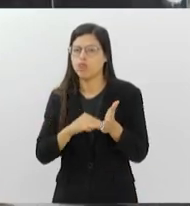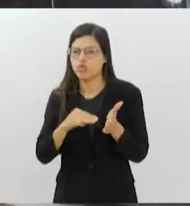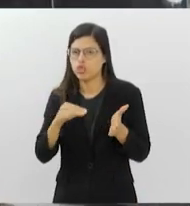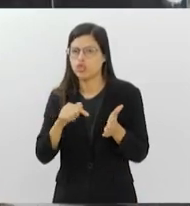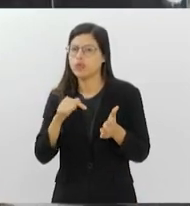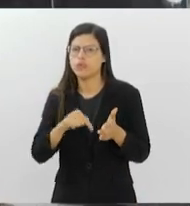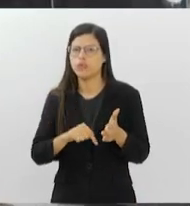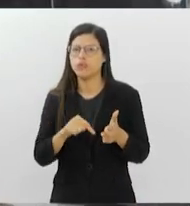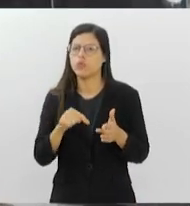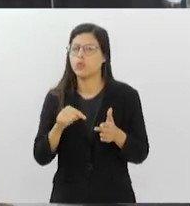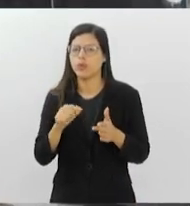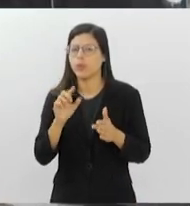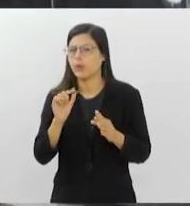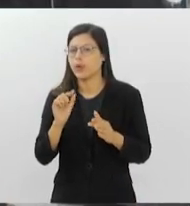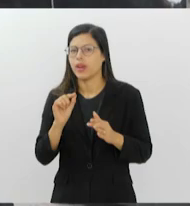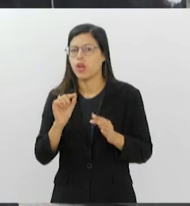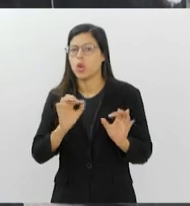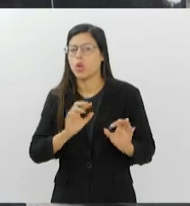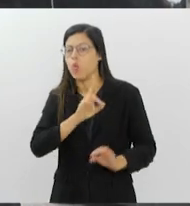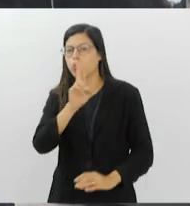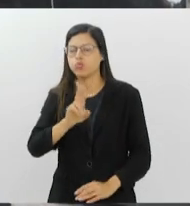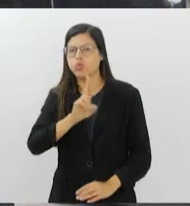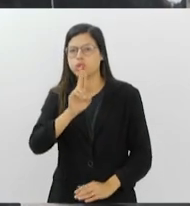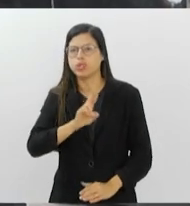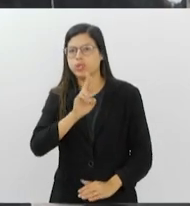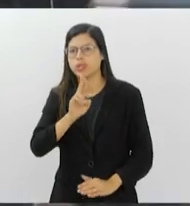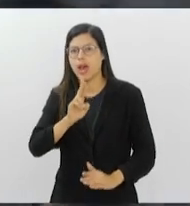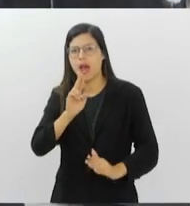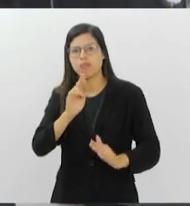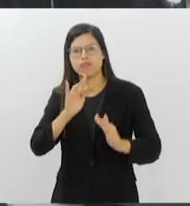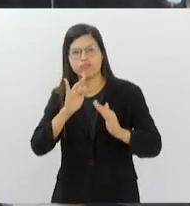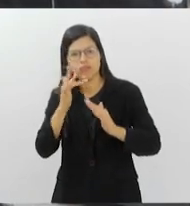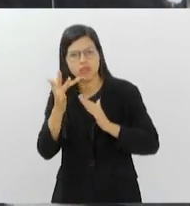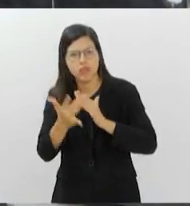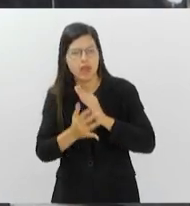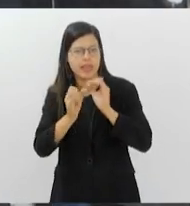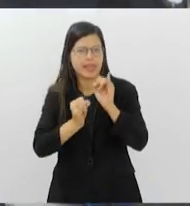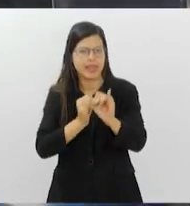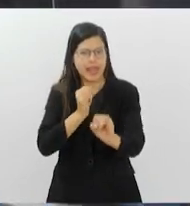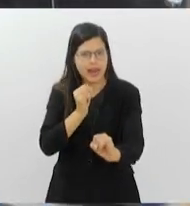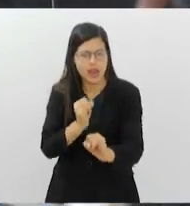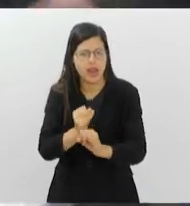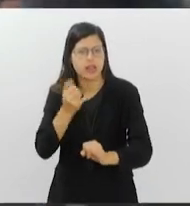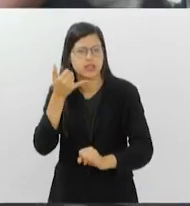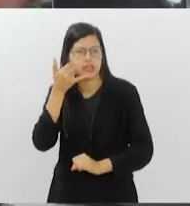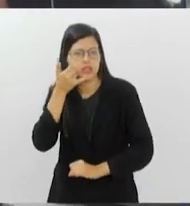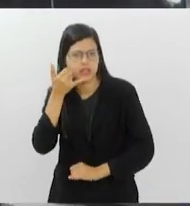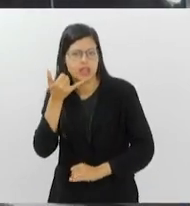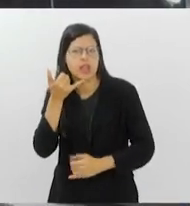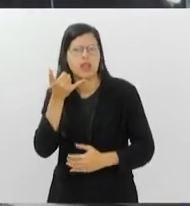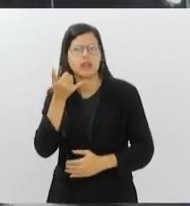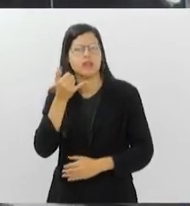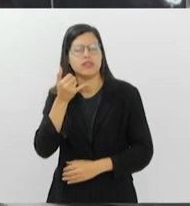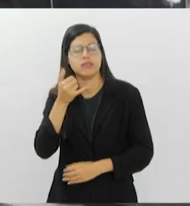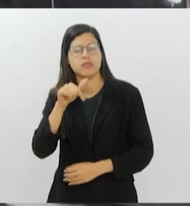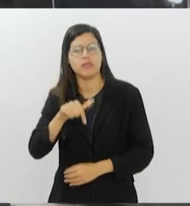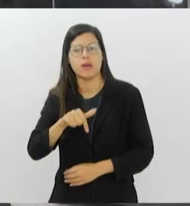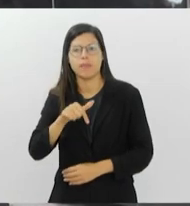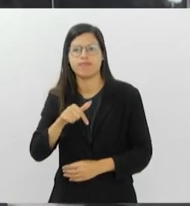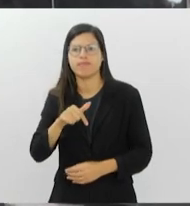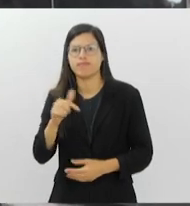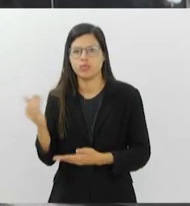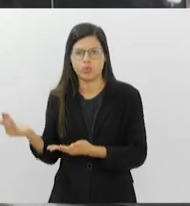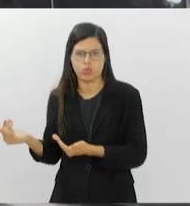é essa exposição exagerada à internet, a telas e a redes sociais para os muitos